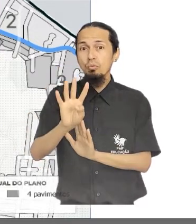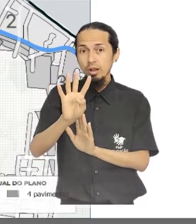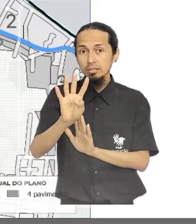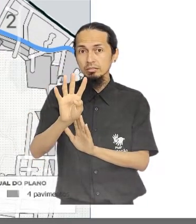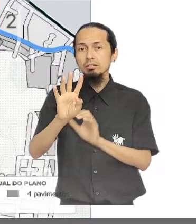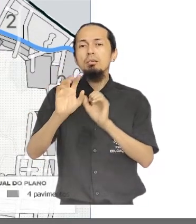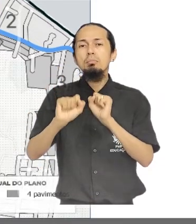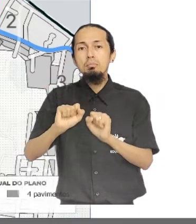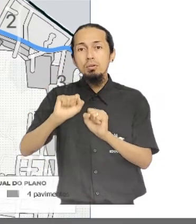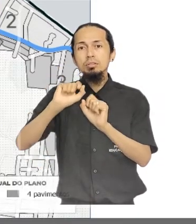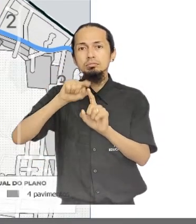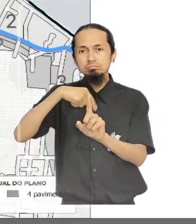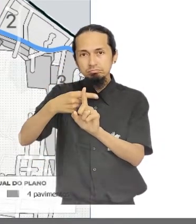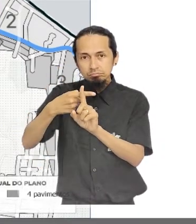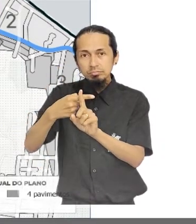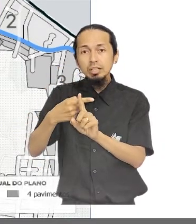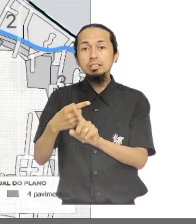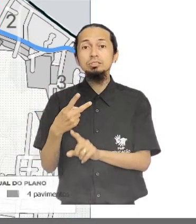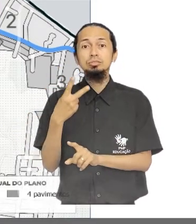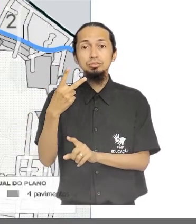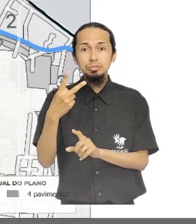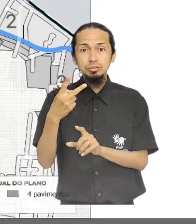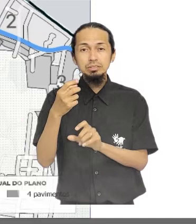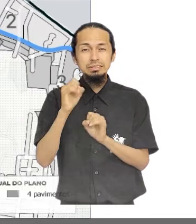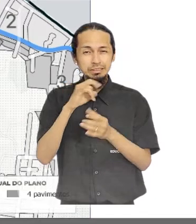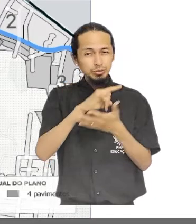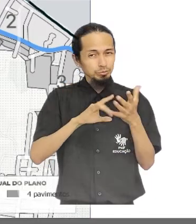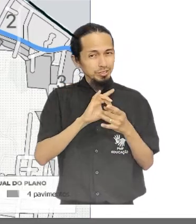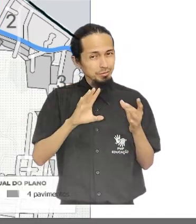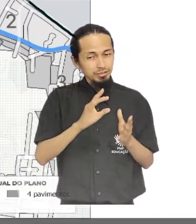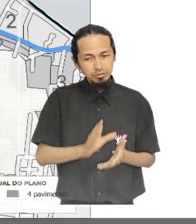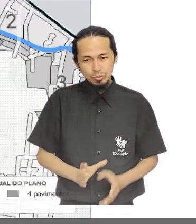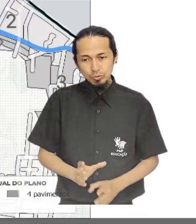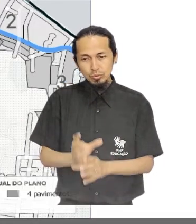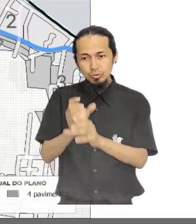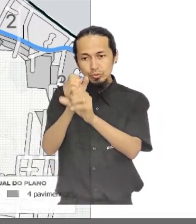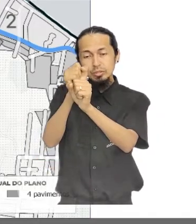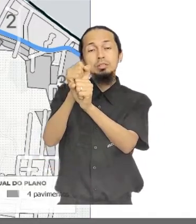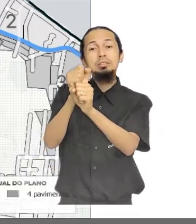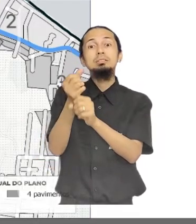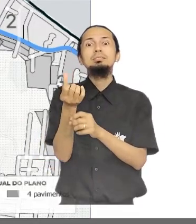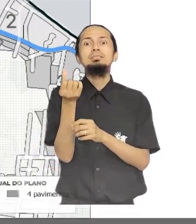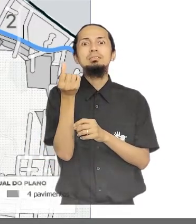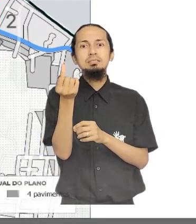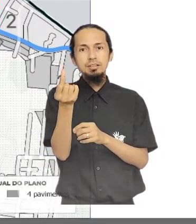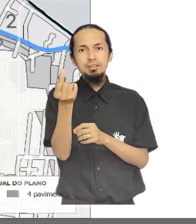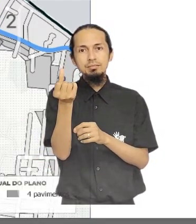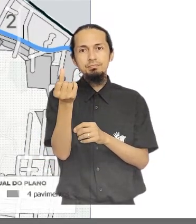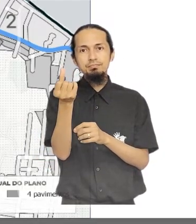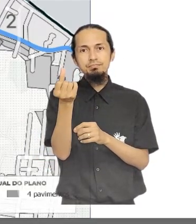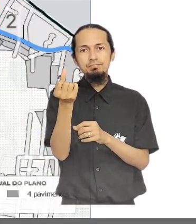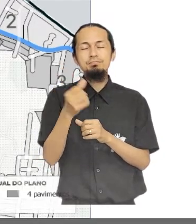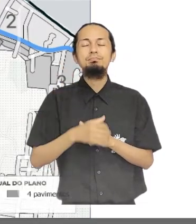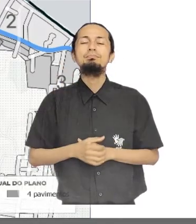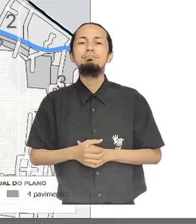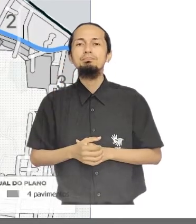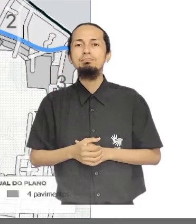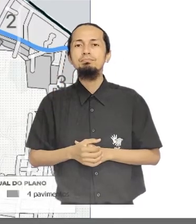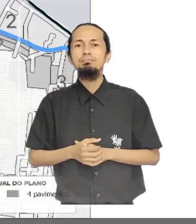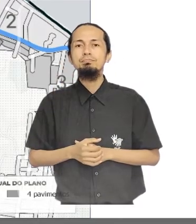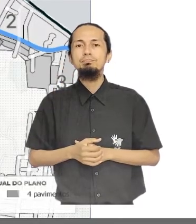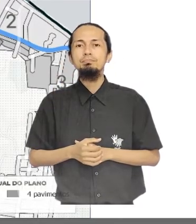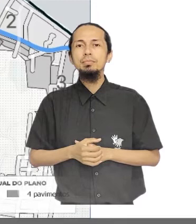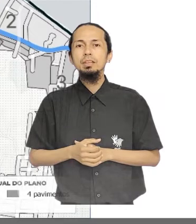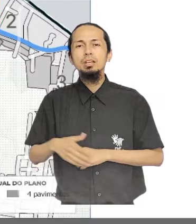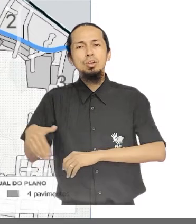pavimentos poderão receber até dois pavimentos, mediante outorga onerosa, totalizando a altura máxima de seis pavimentos com